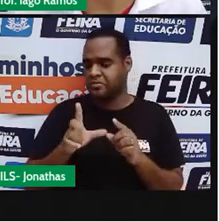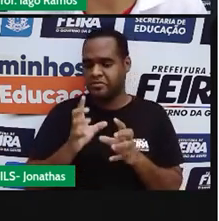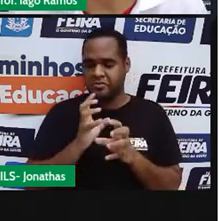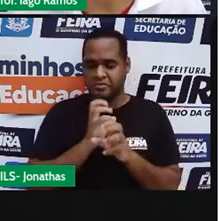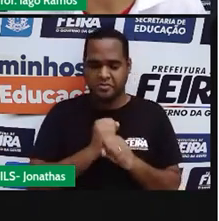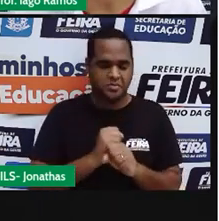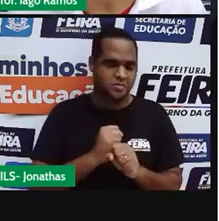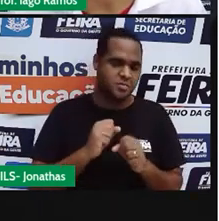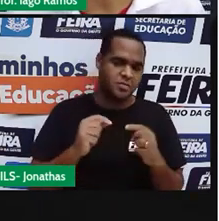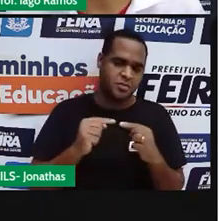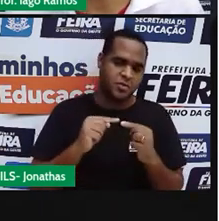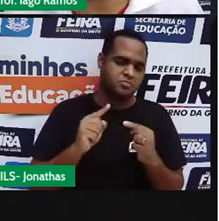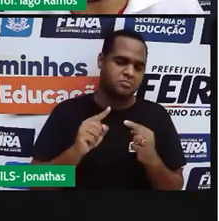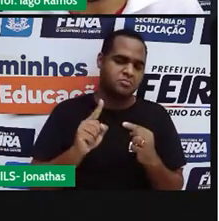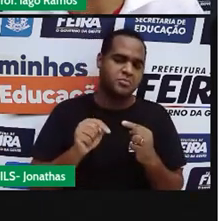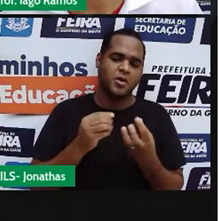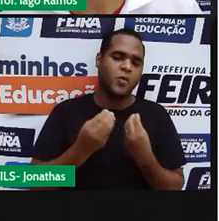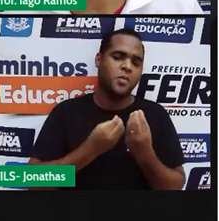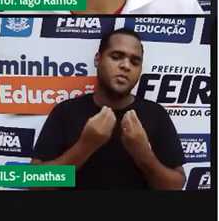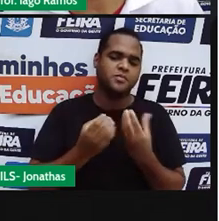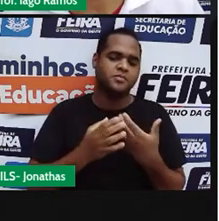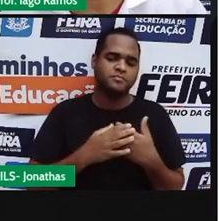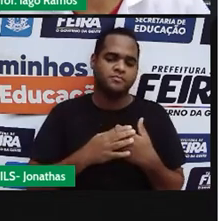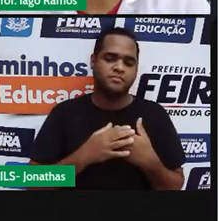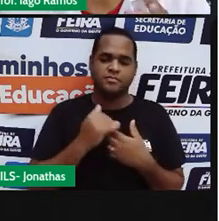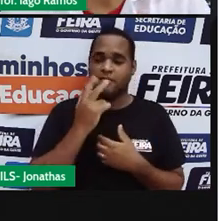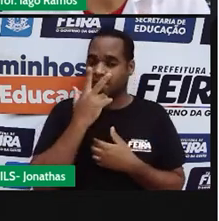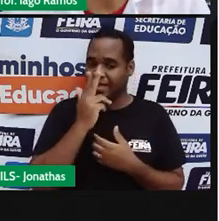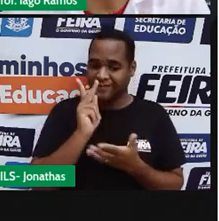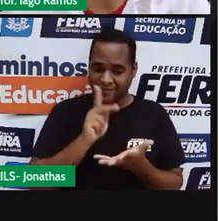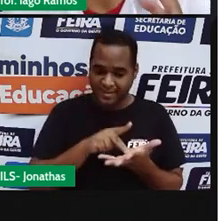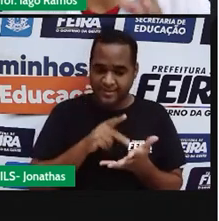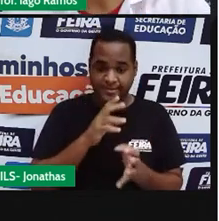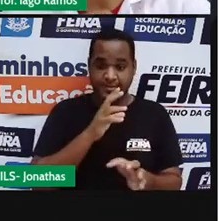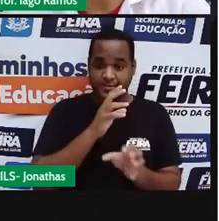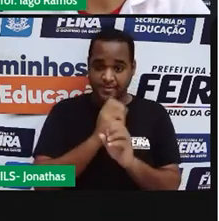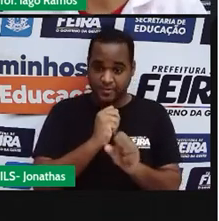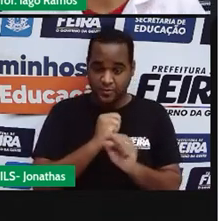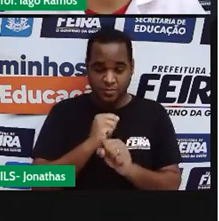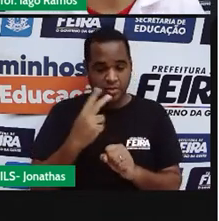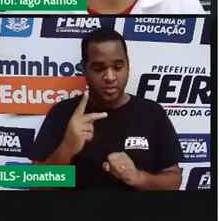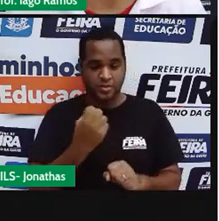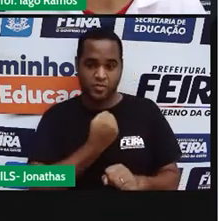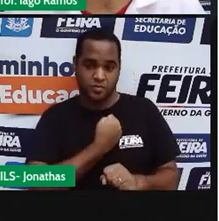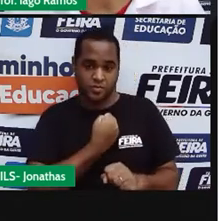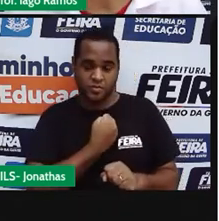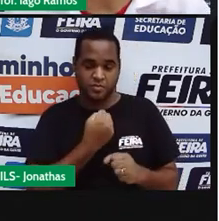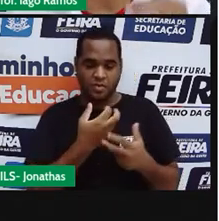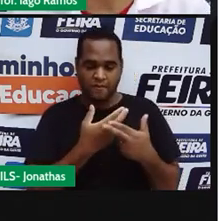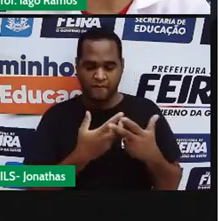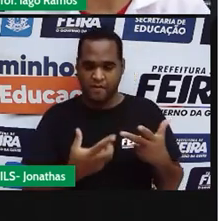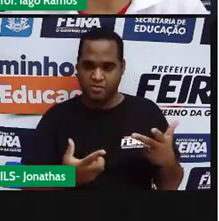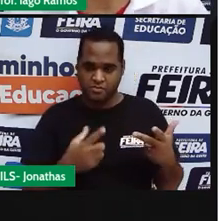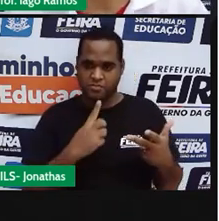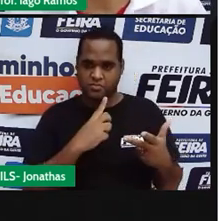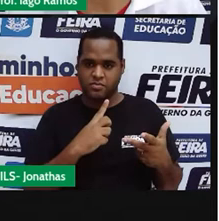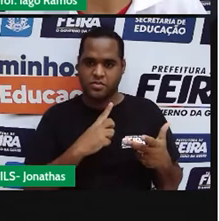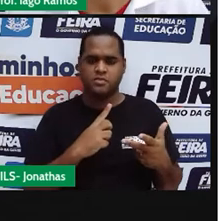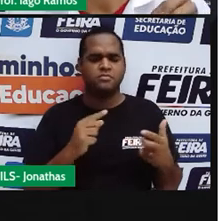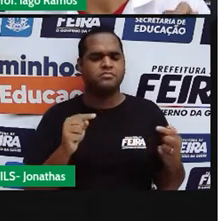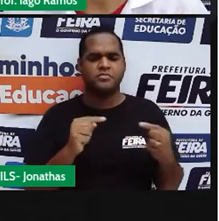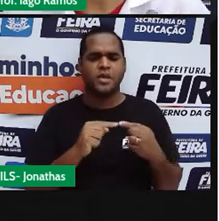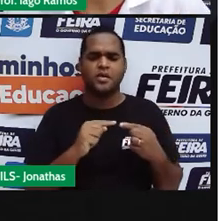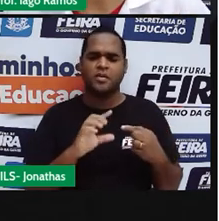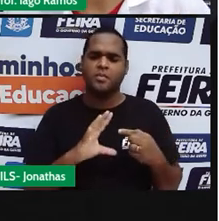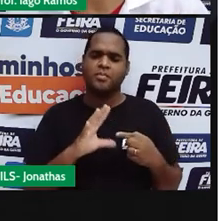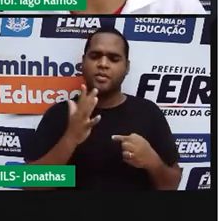vai subtrair um número positivo, na verdade, vai somar um número negativo. Então, isso acontece